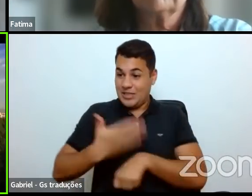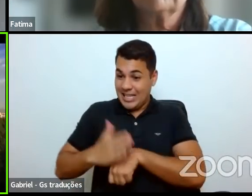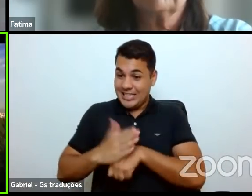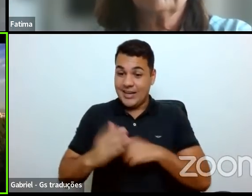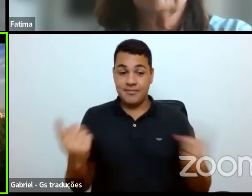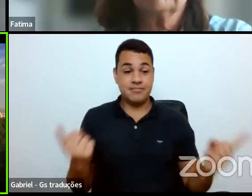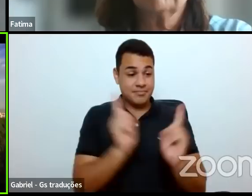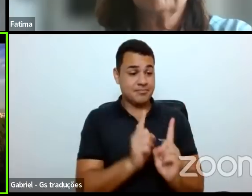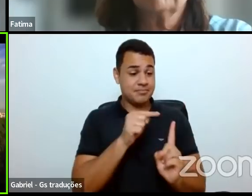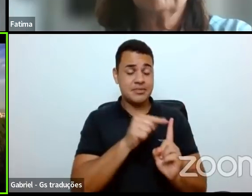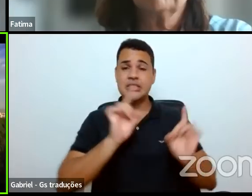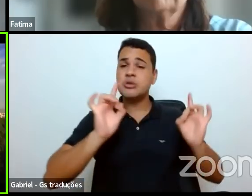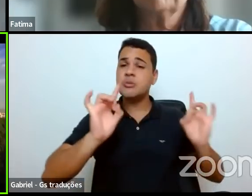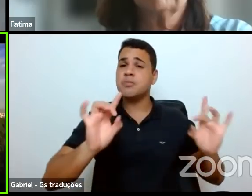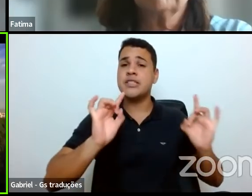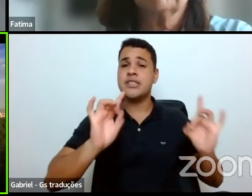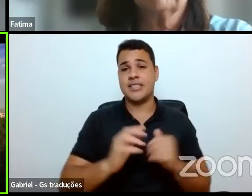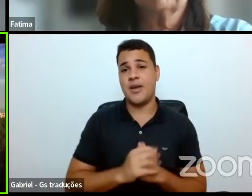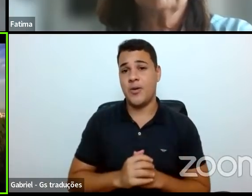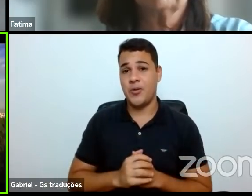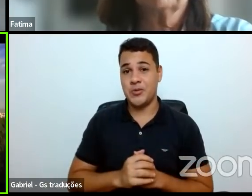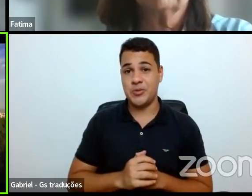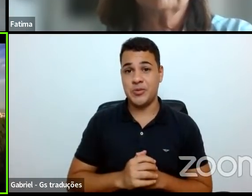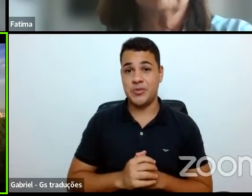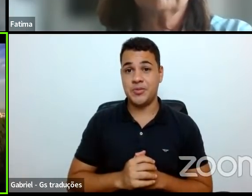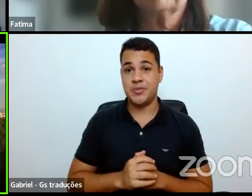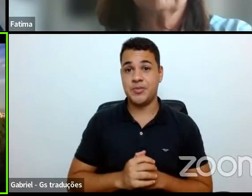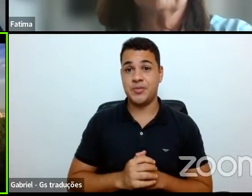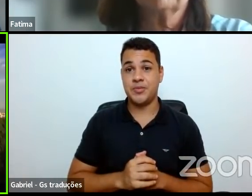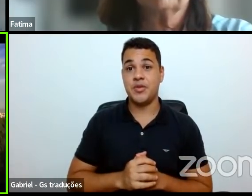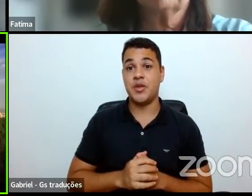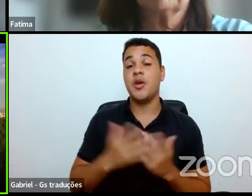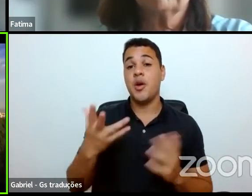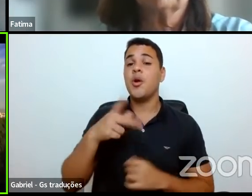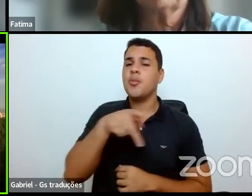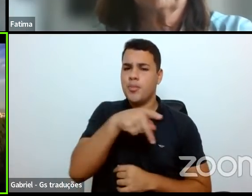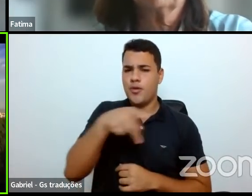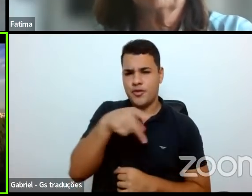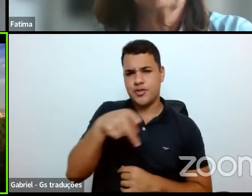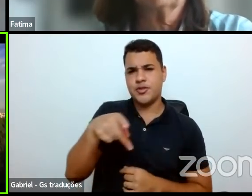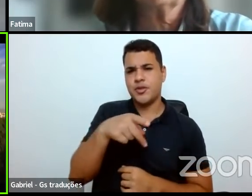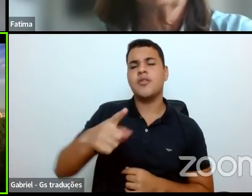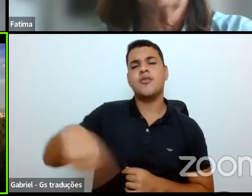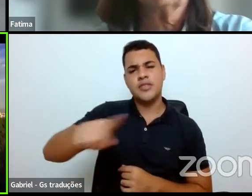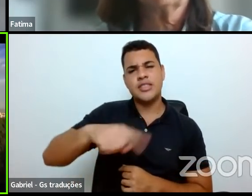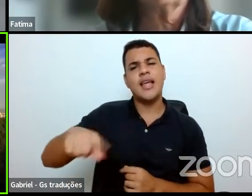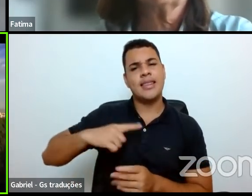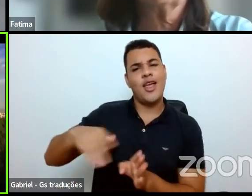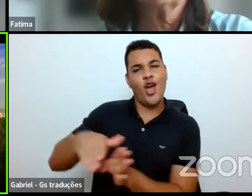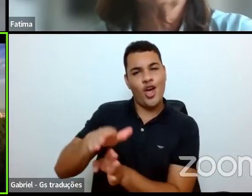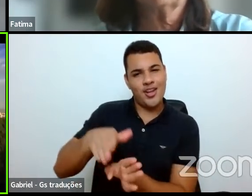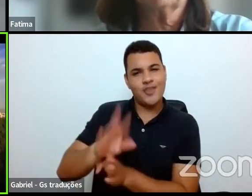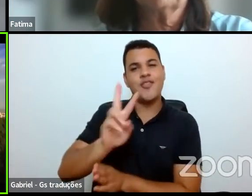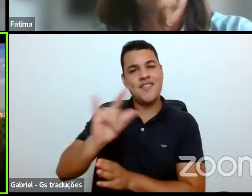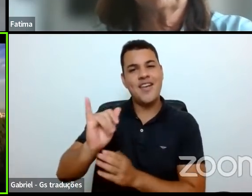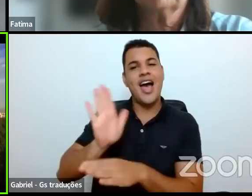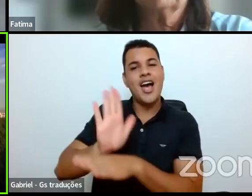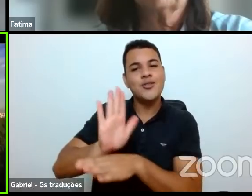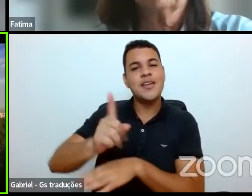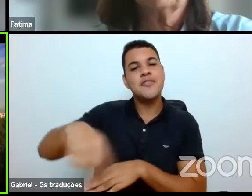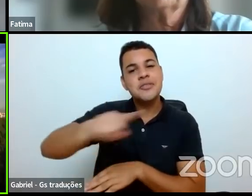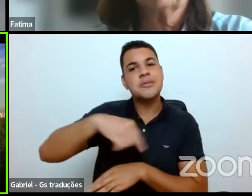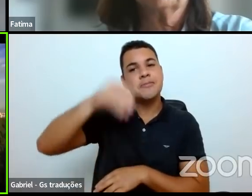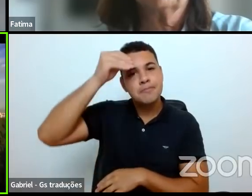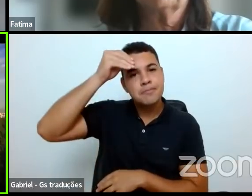especial um professor que, assim como vocês estão tendo os orientadores agora, que vai ajudar na formação de vocês,